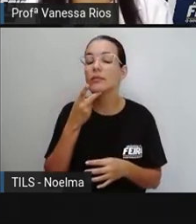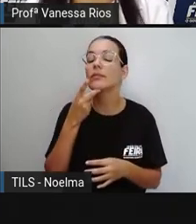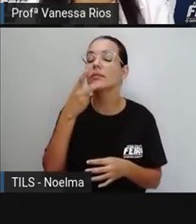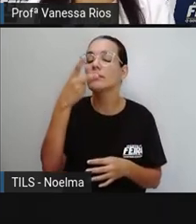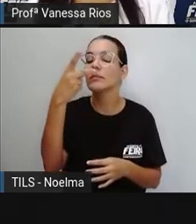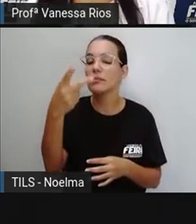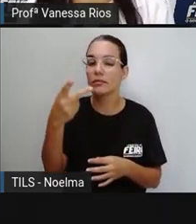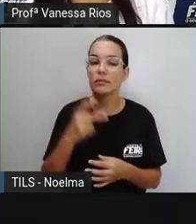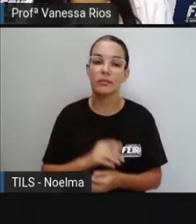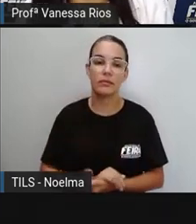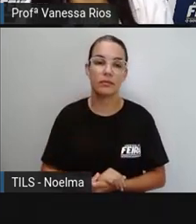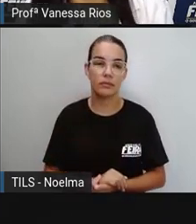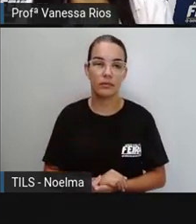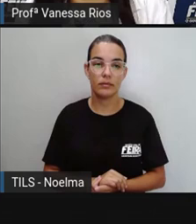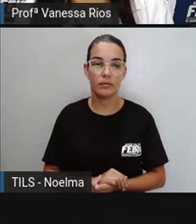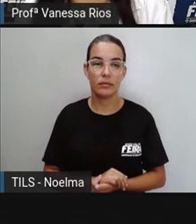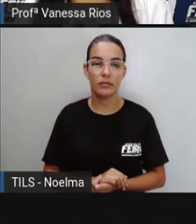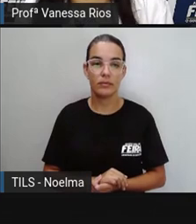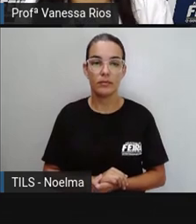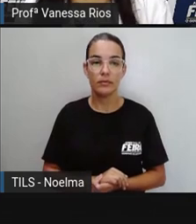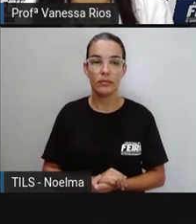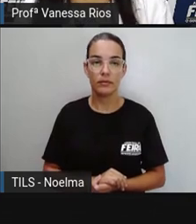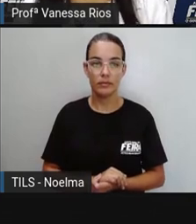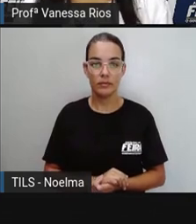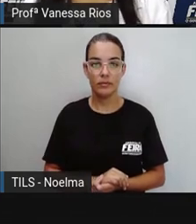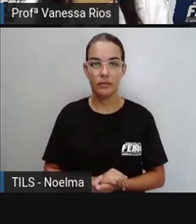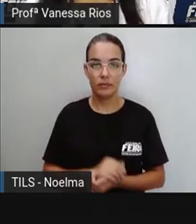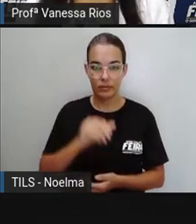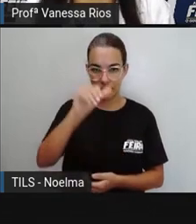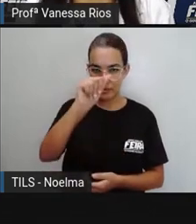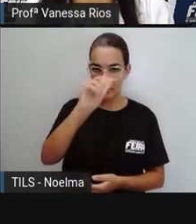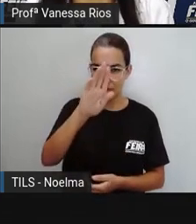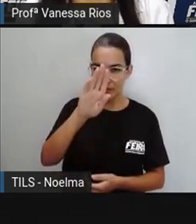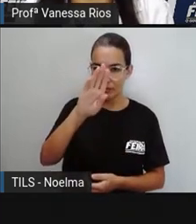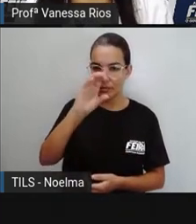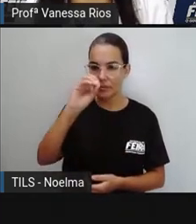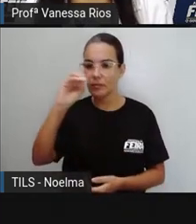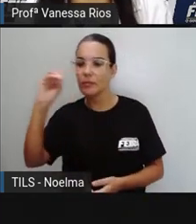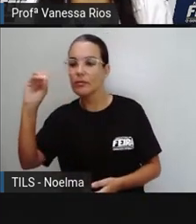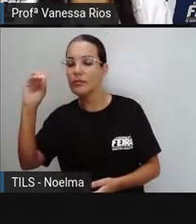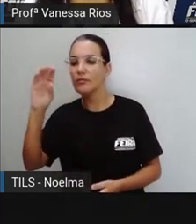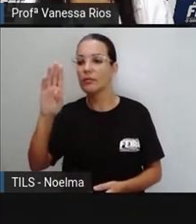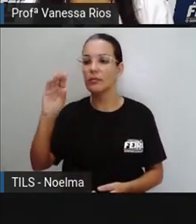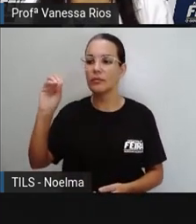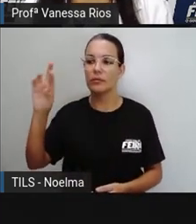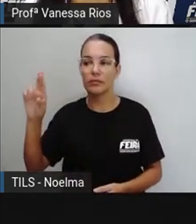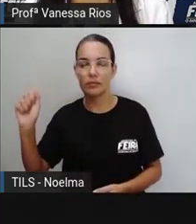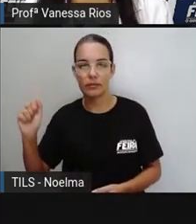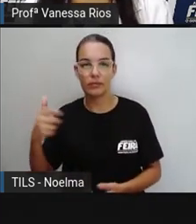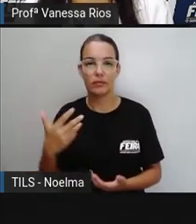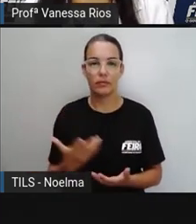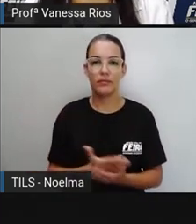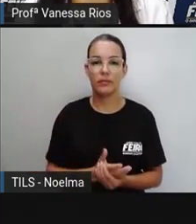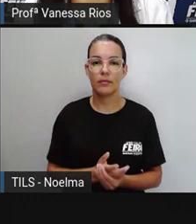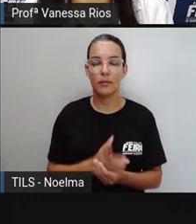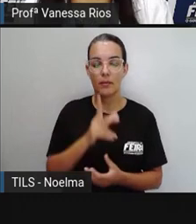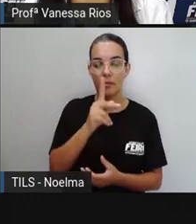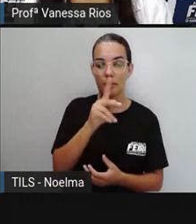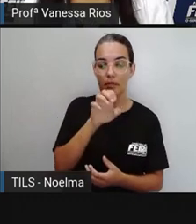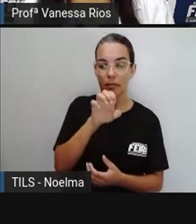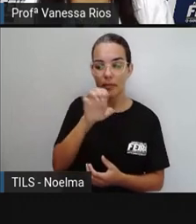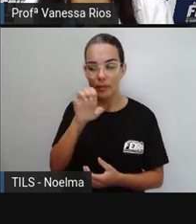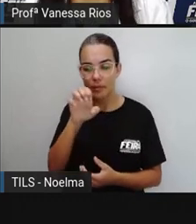palavra como se estivesse chamando. Então, vamos lá? Abóbora, pêssego,